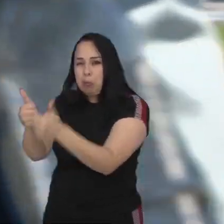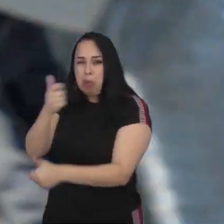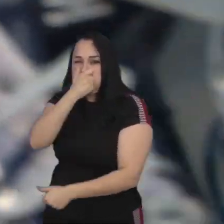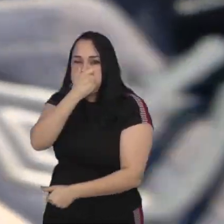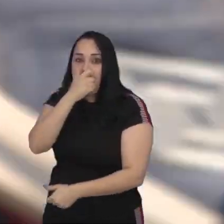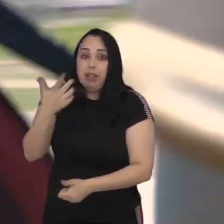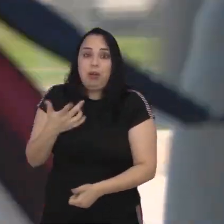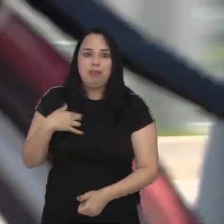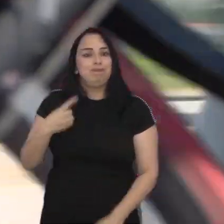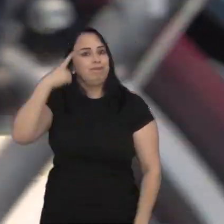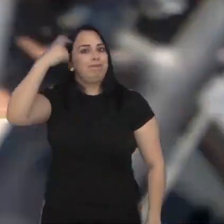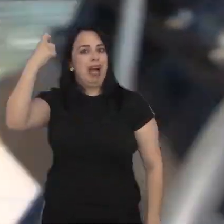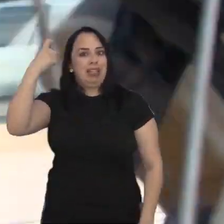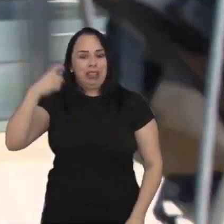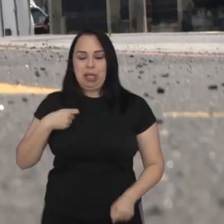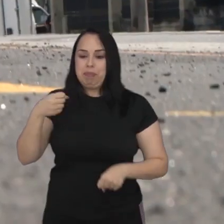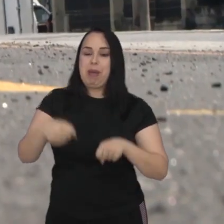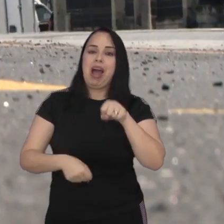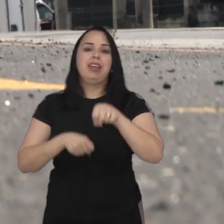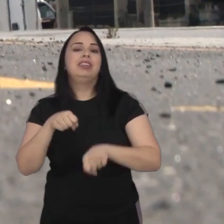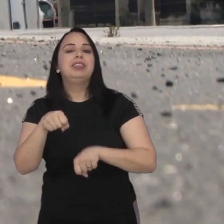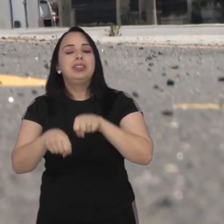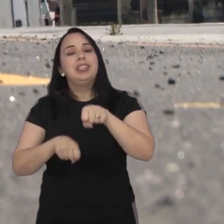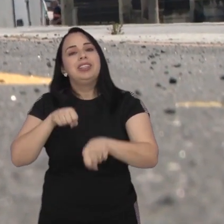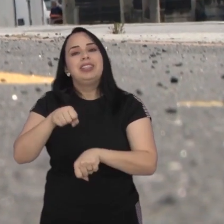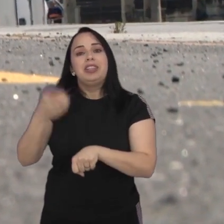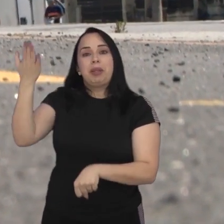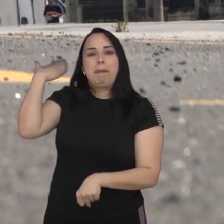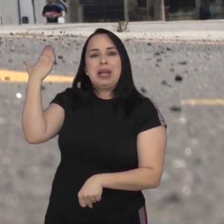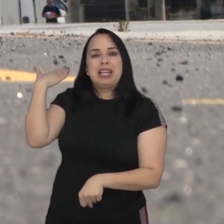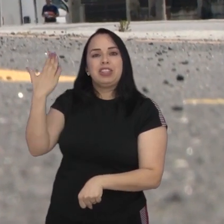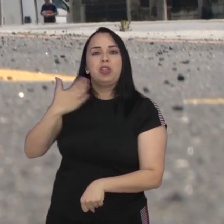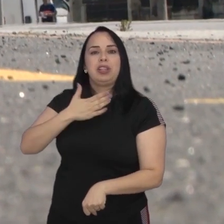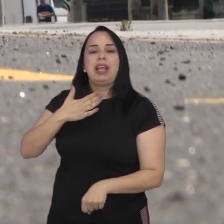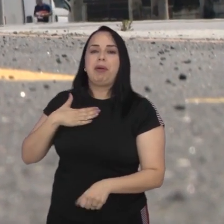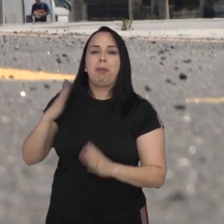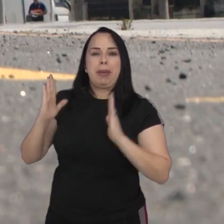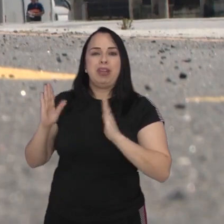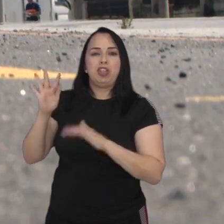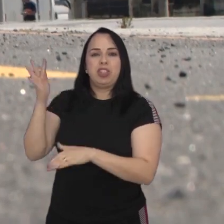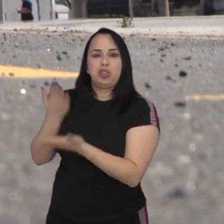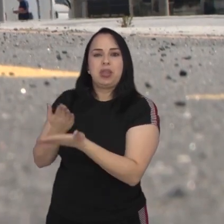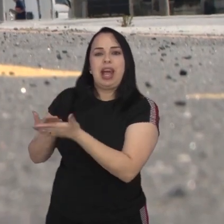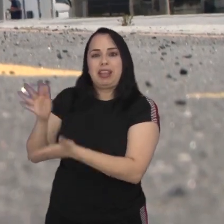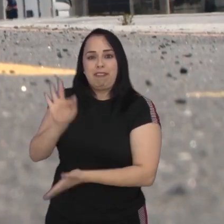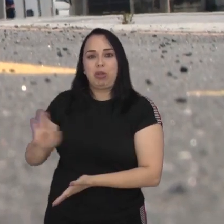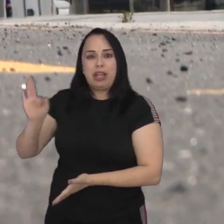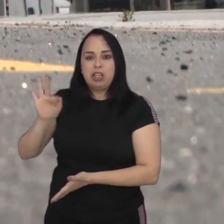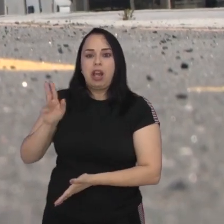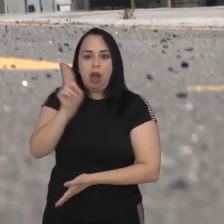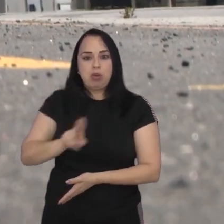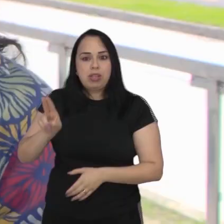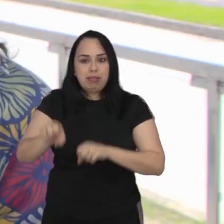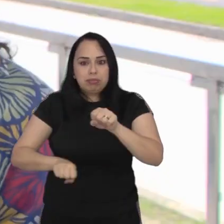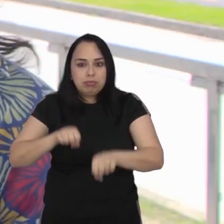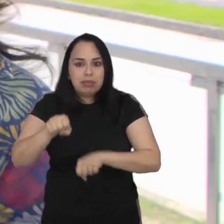lotados a bike foi a opção o gosto pelos pedais começou ainda na faculdade e hoje se tornou um estilo de vida a faculdade